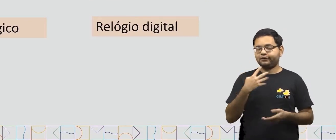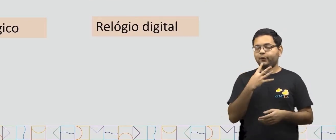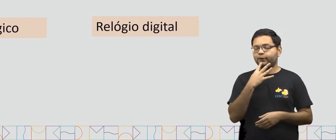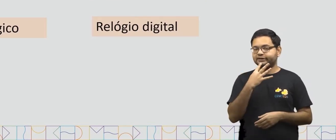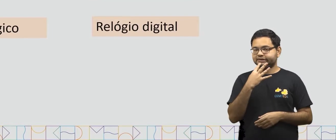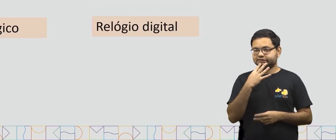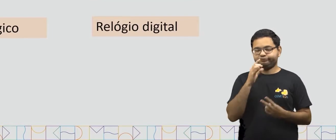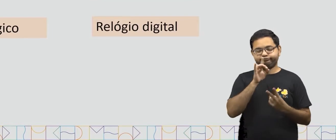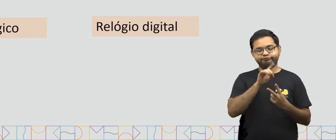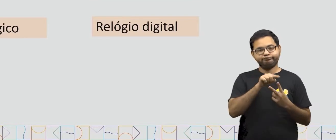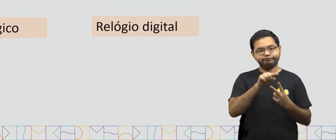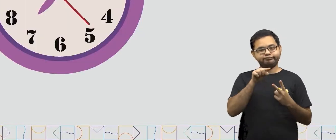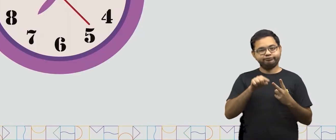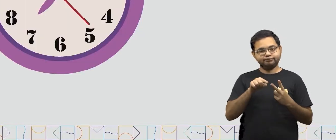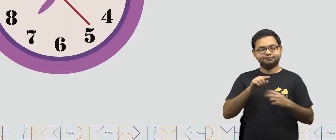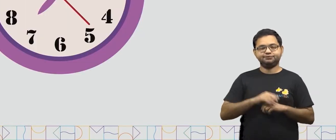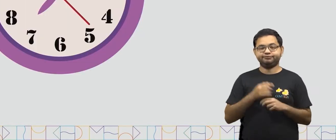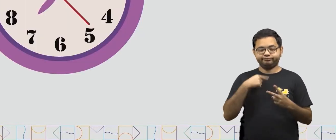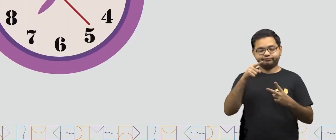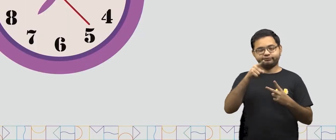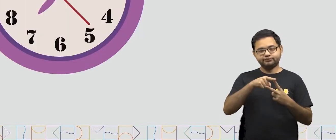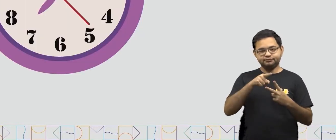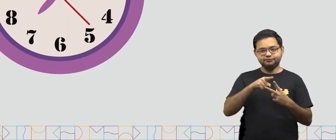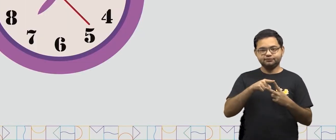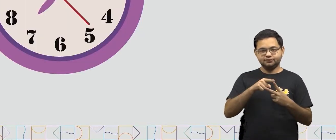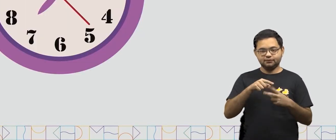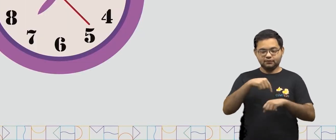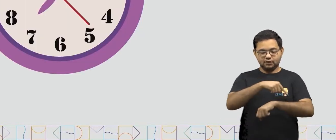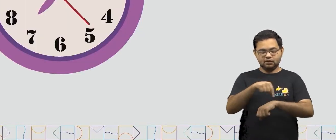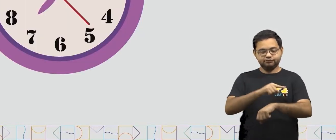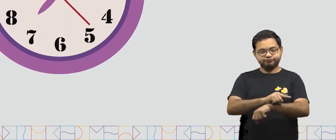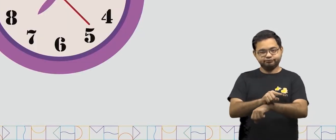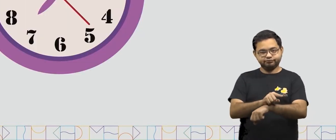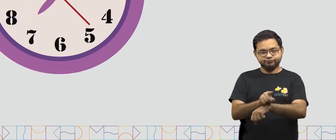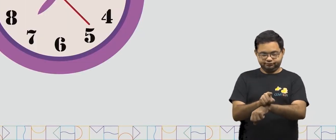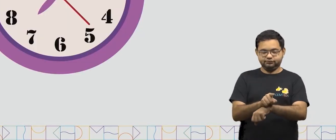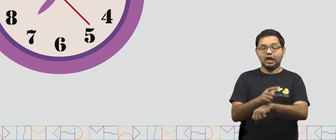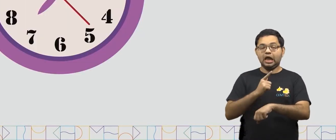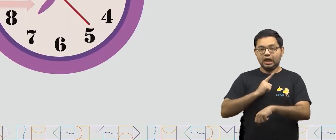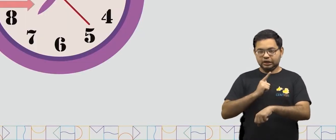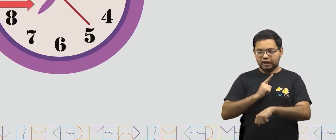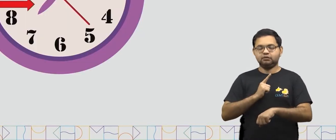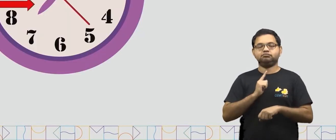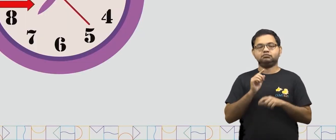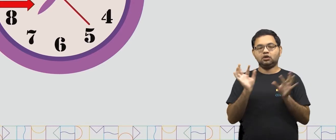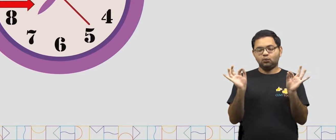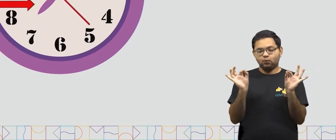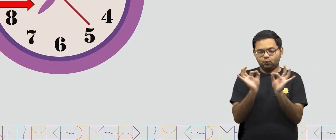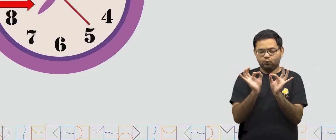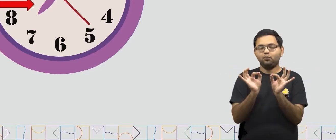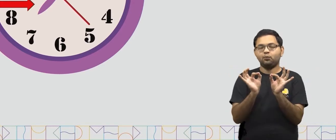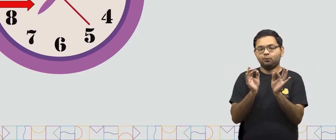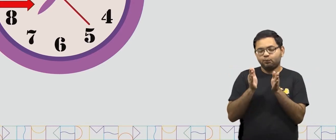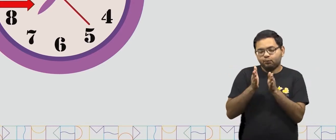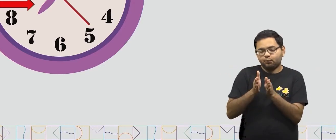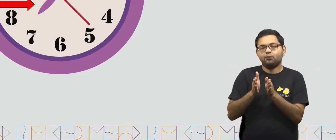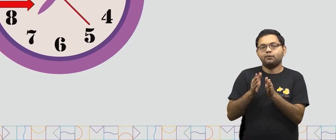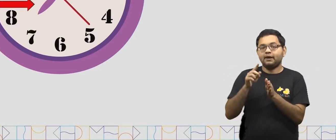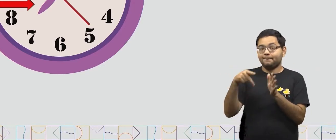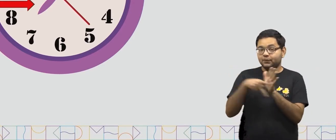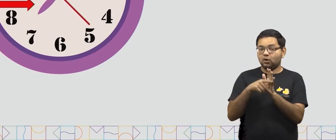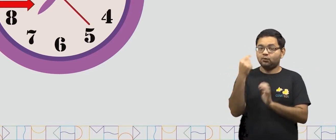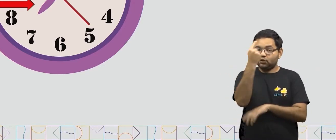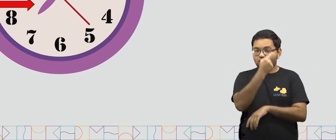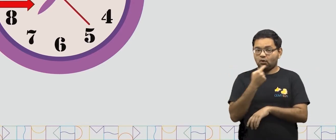No relógio analógico, o ponteiro menor marca as horas e o